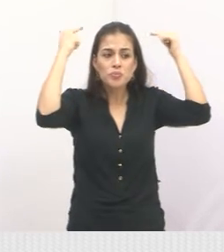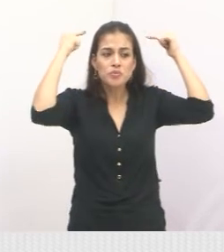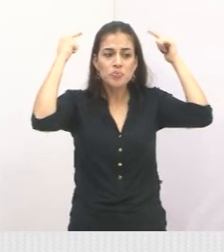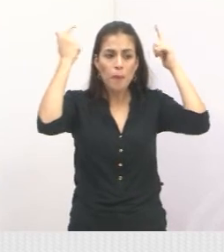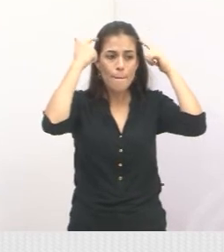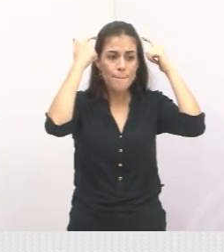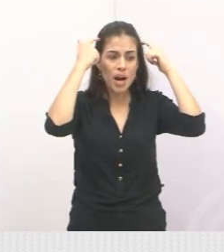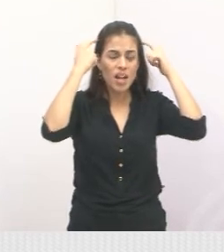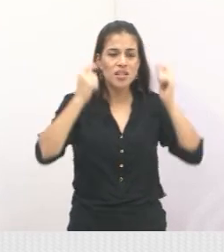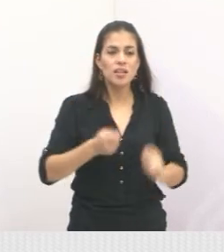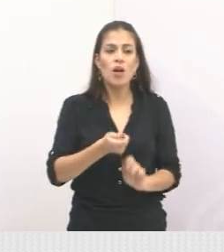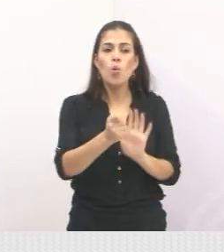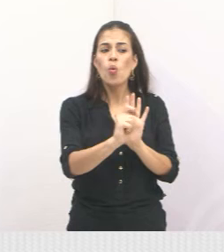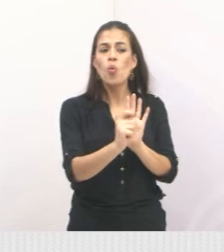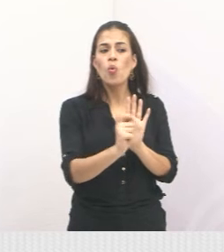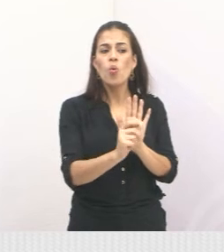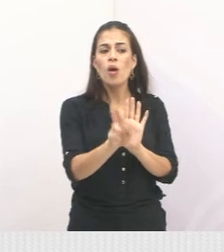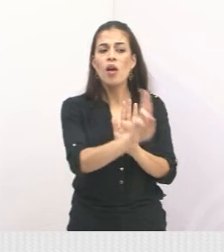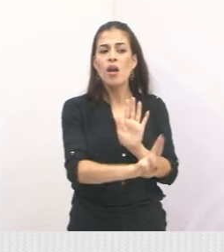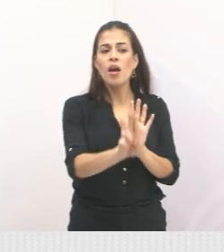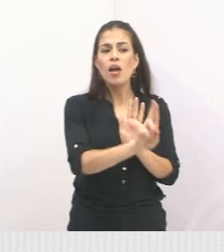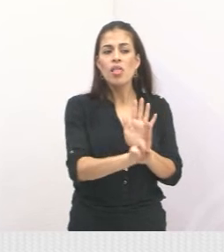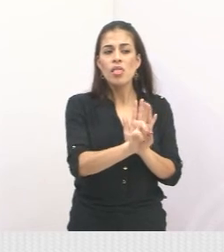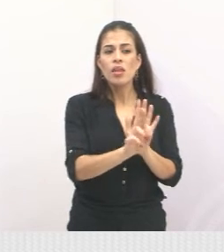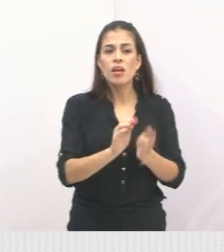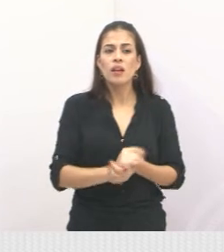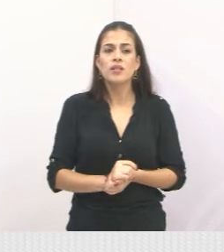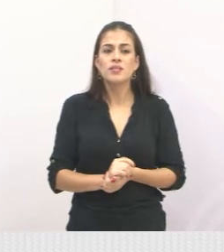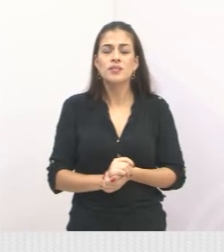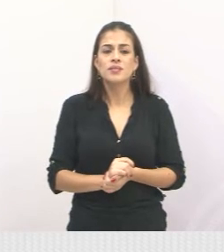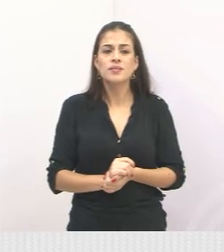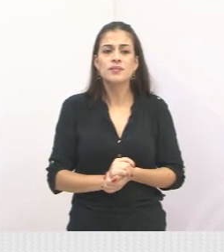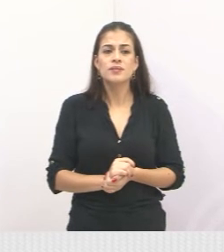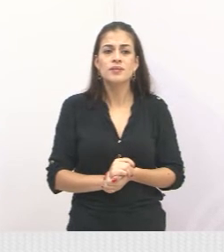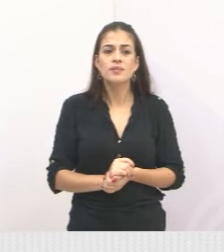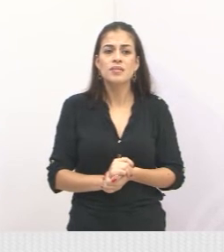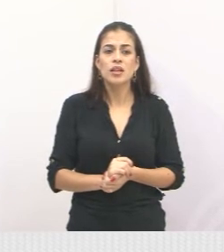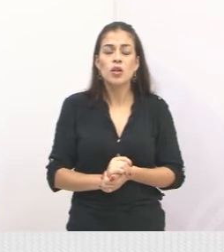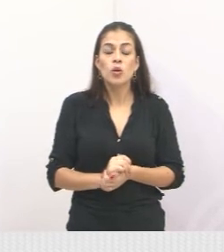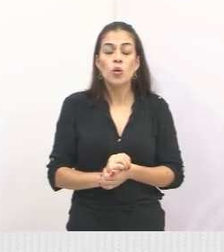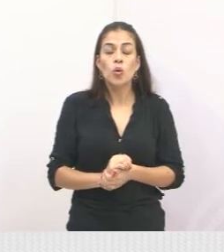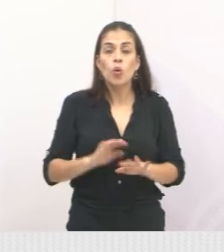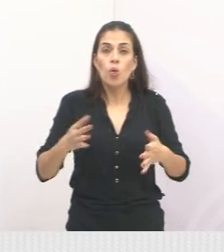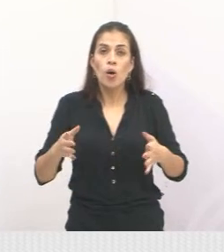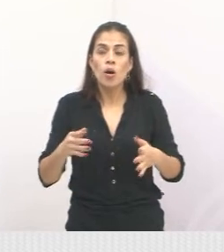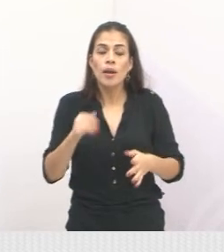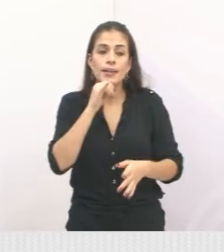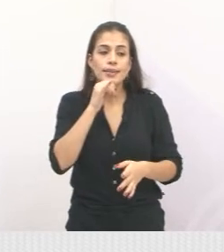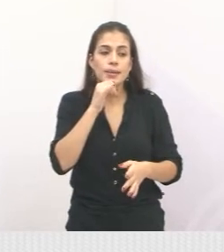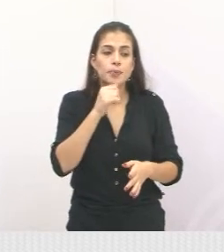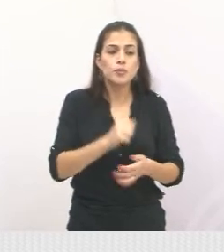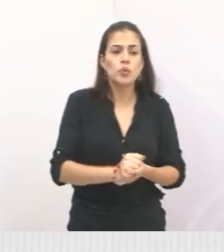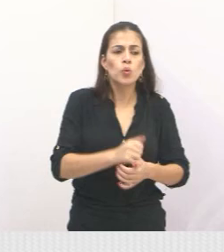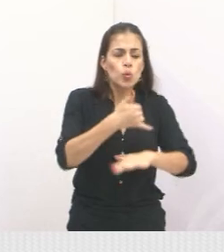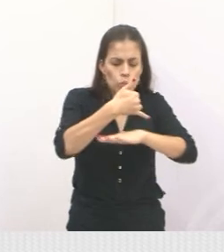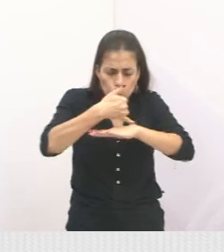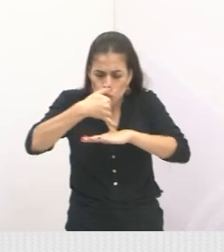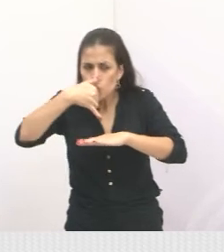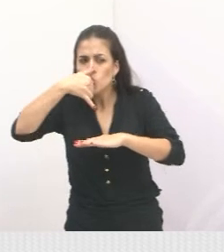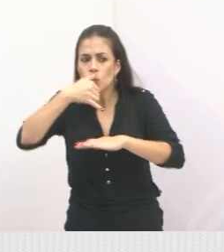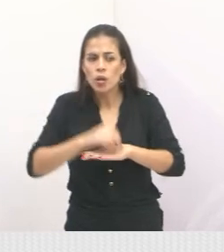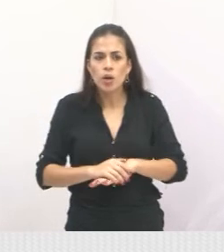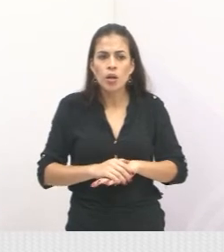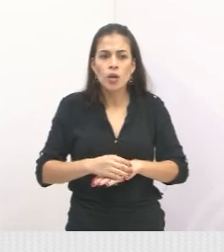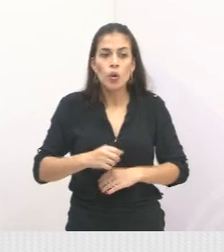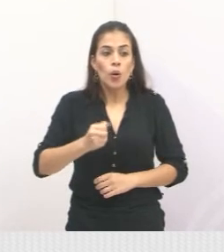a droga, ele vai perdendo as conexões nervosas, ele pode causar uma droga estimulante, como a gente estava falando da cocaína, uma overdose